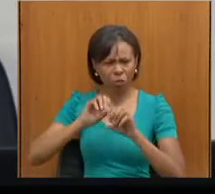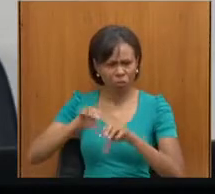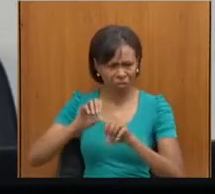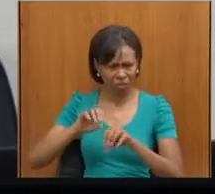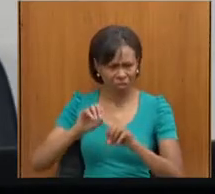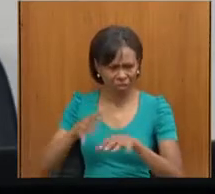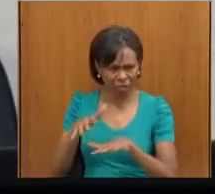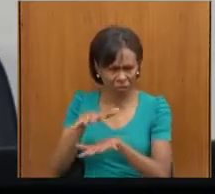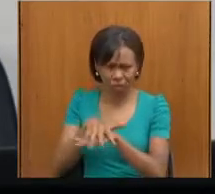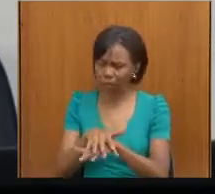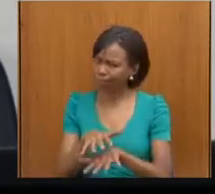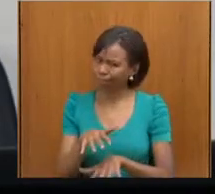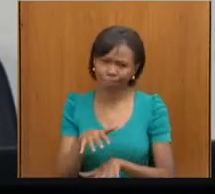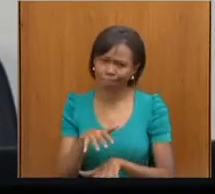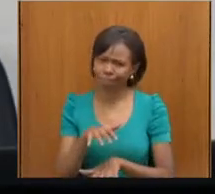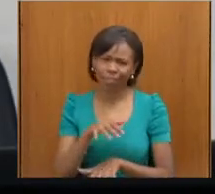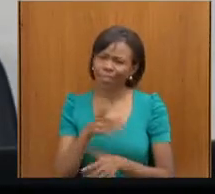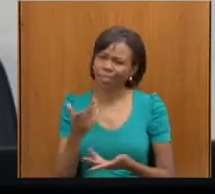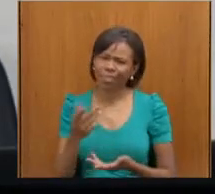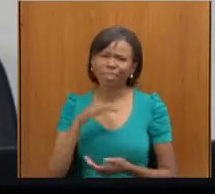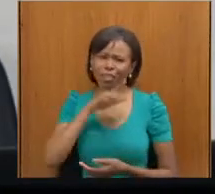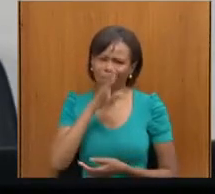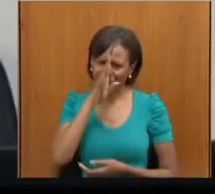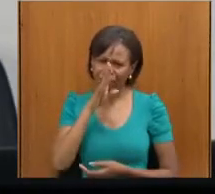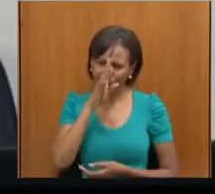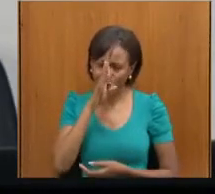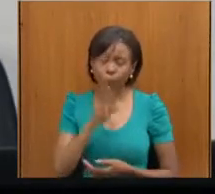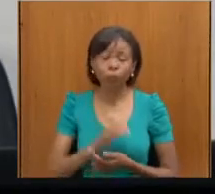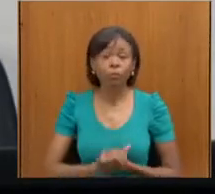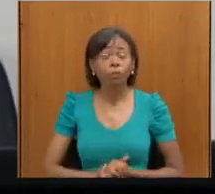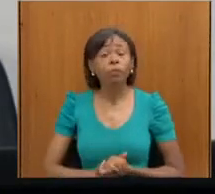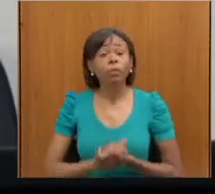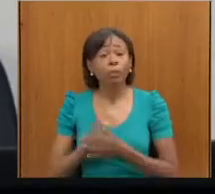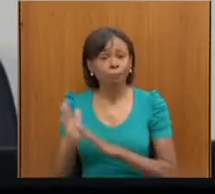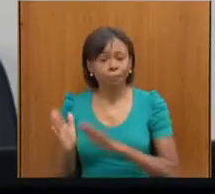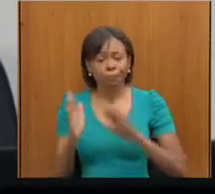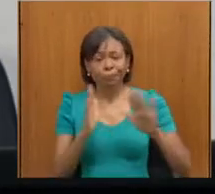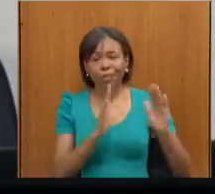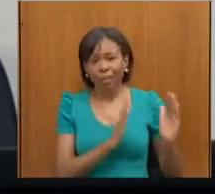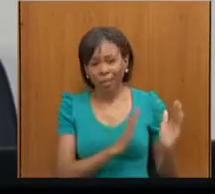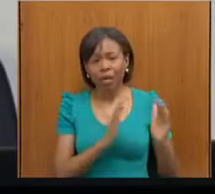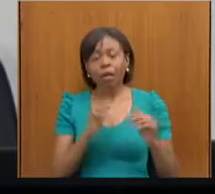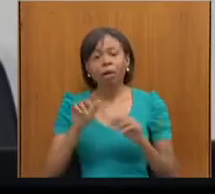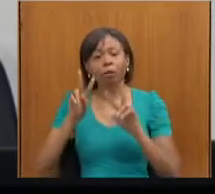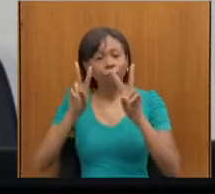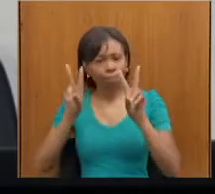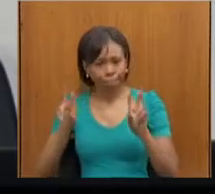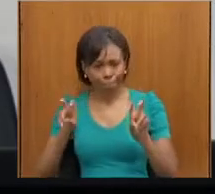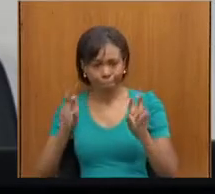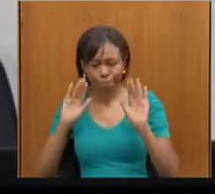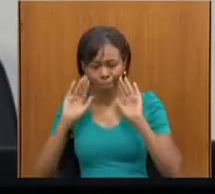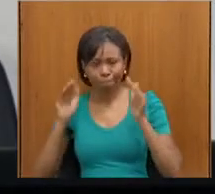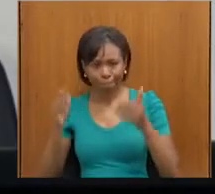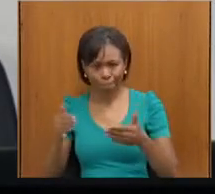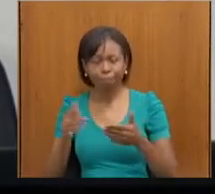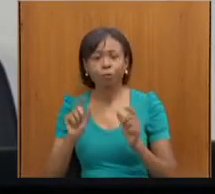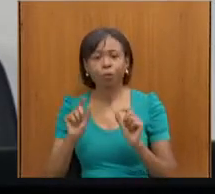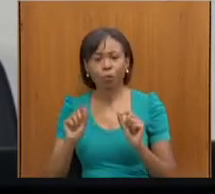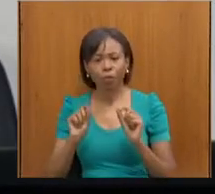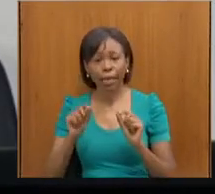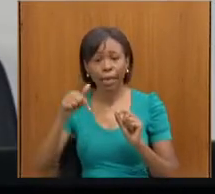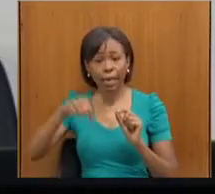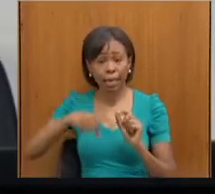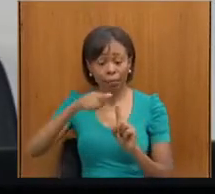grande. Mas, voltando aqui para o nosso tema e já encerrando para passar a fala aqui para os convidados, então, nesse mês de setembro,